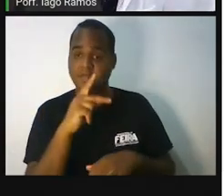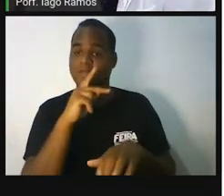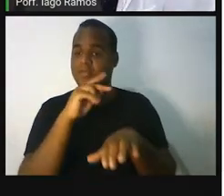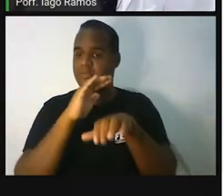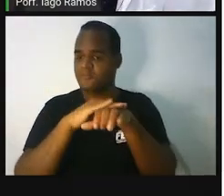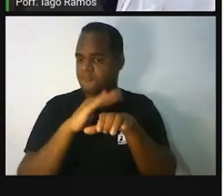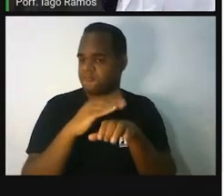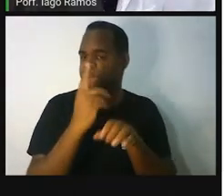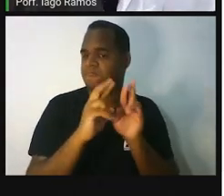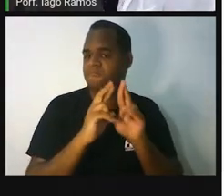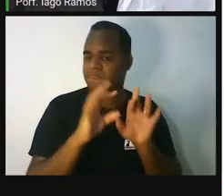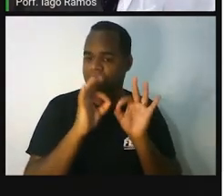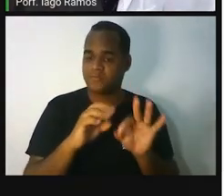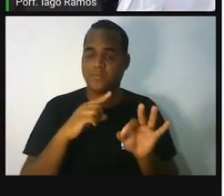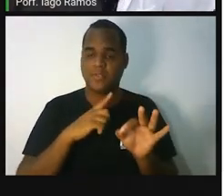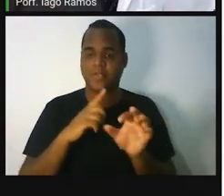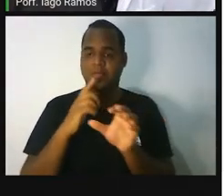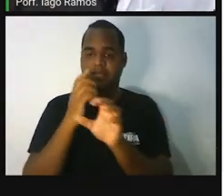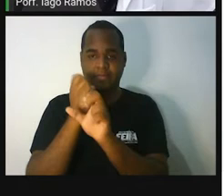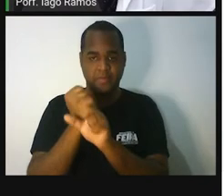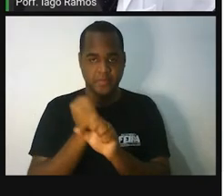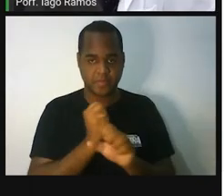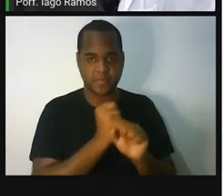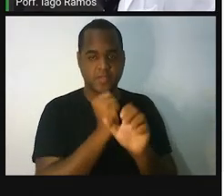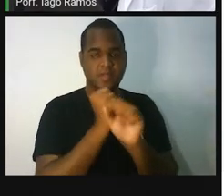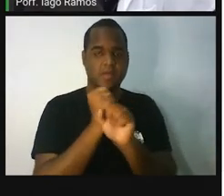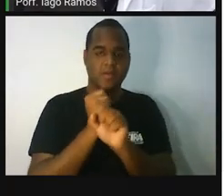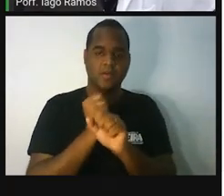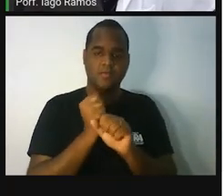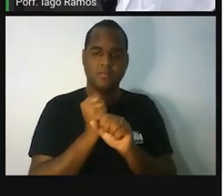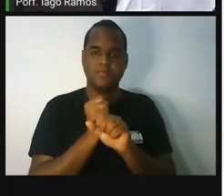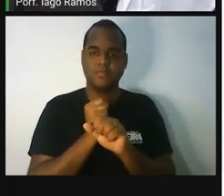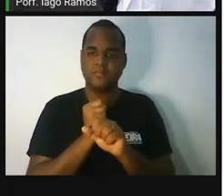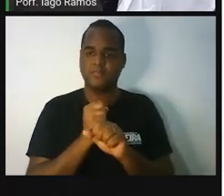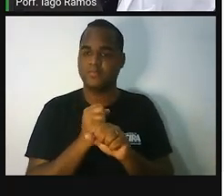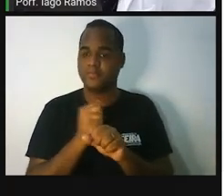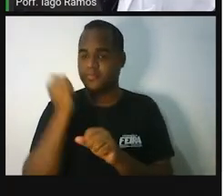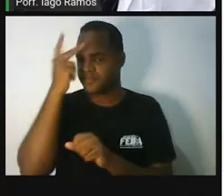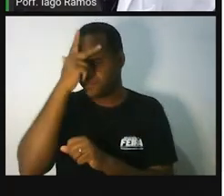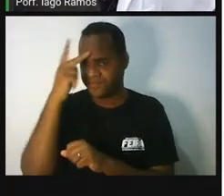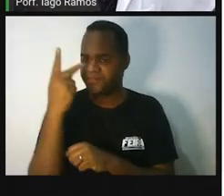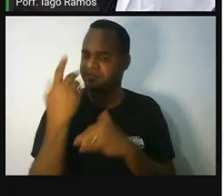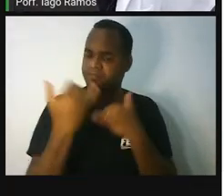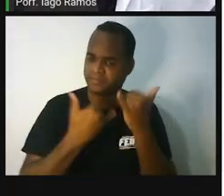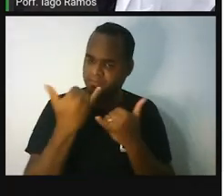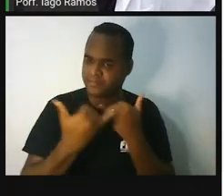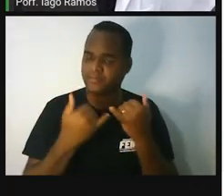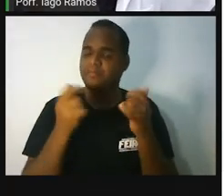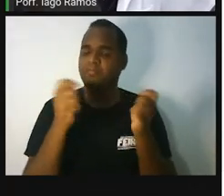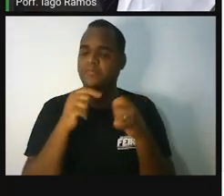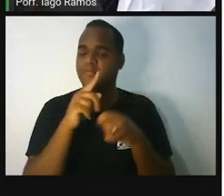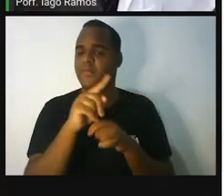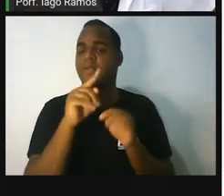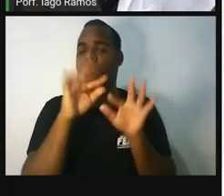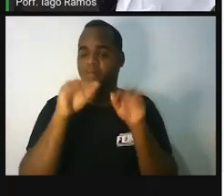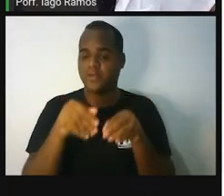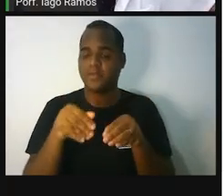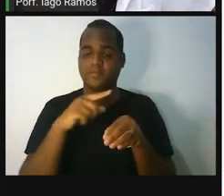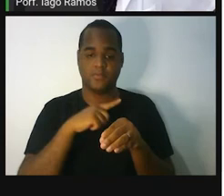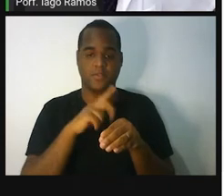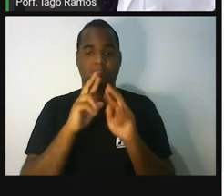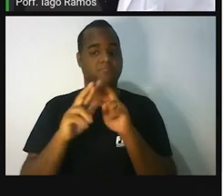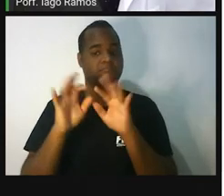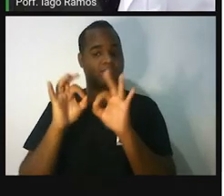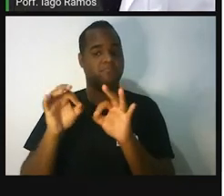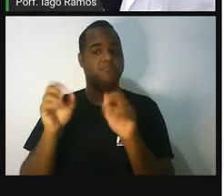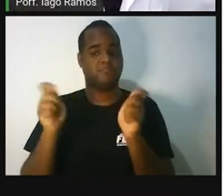você. Todos esses cálculos que eu estou fazendo aí. É a pessoa que você está fazendo a brincadeira. Ela vai fazer e no final ela vai te dar o